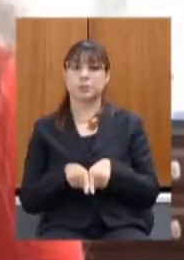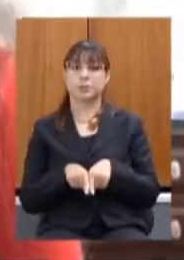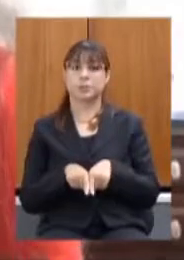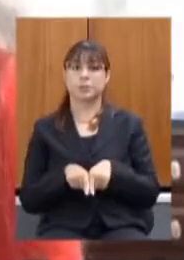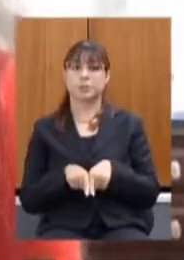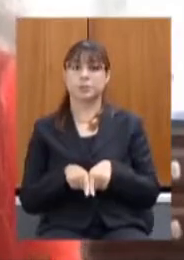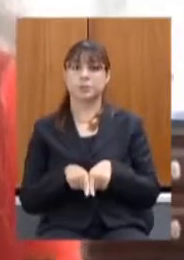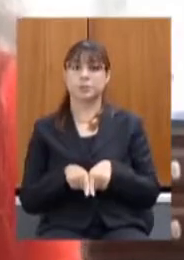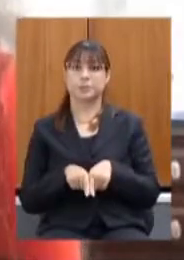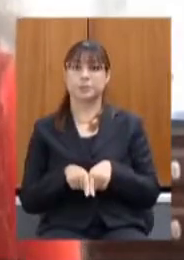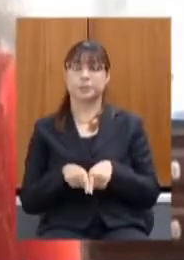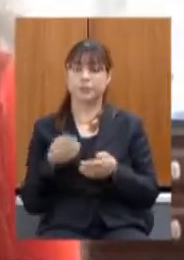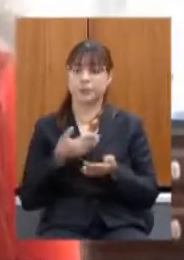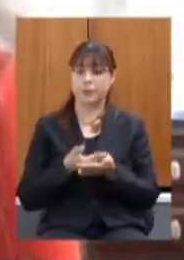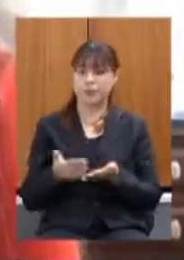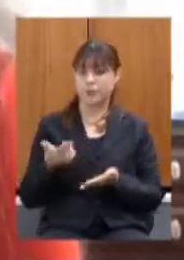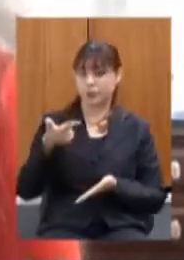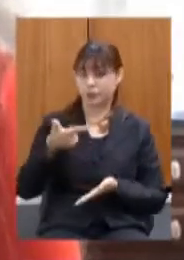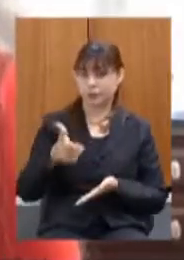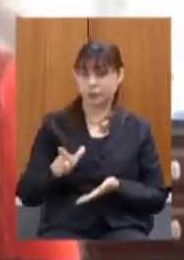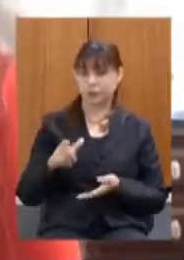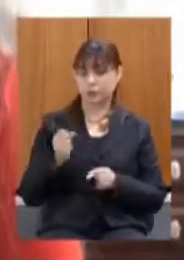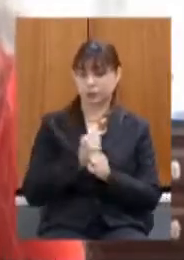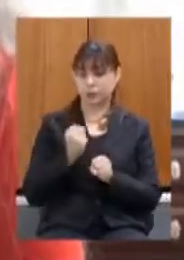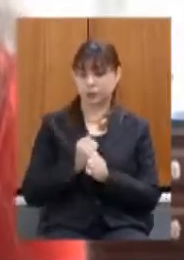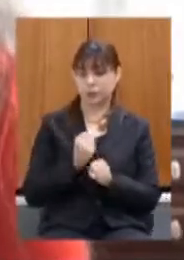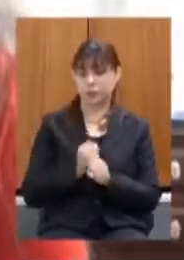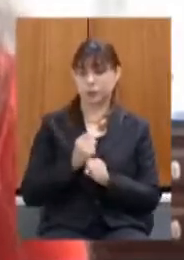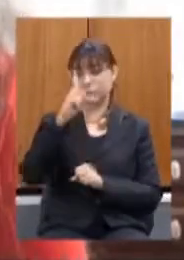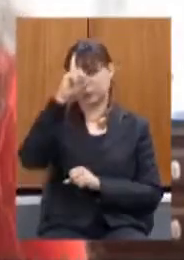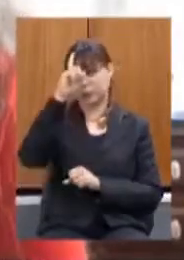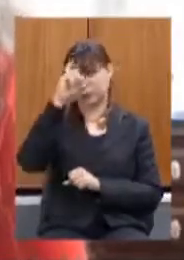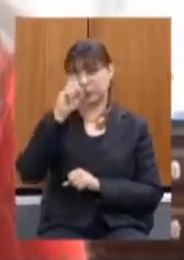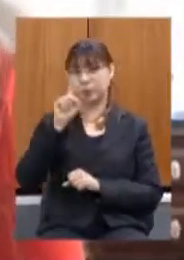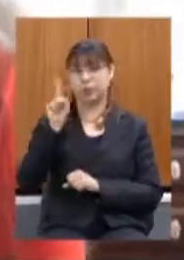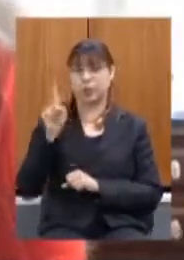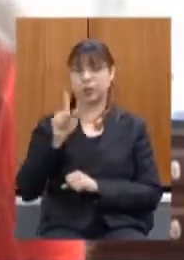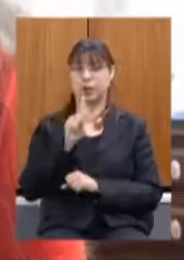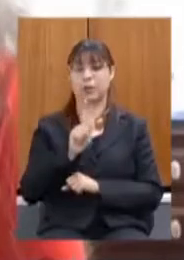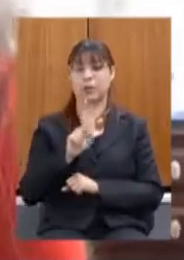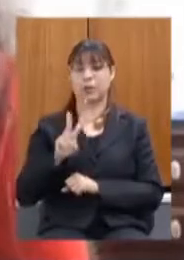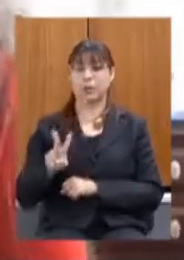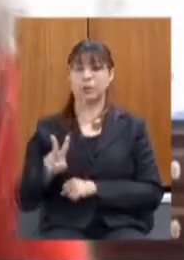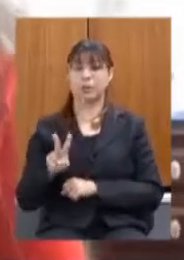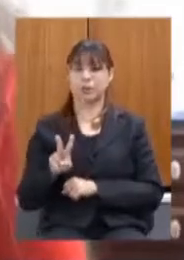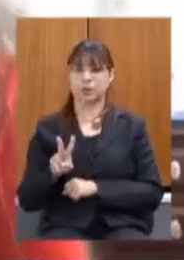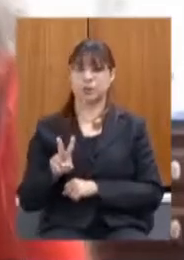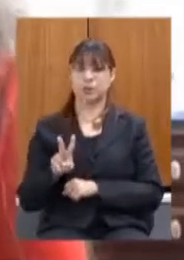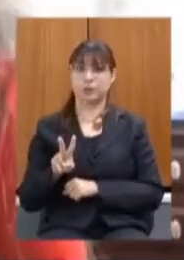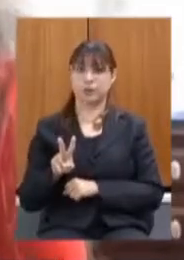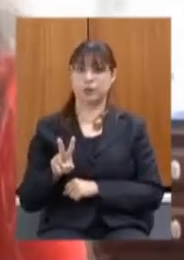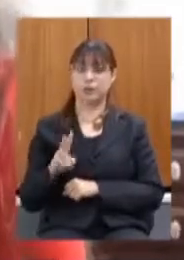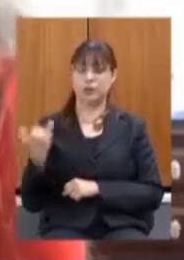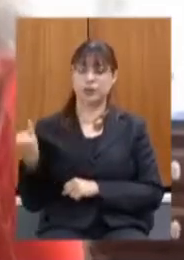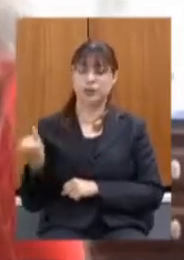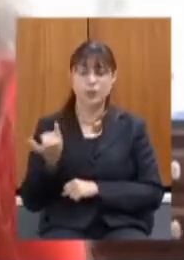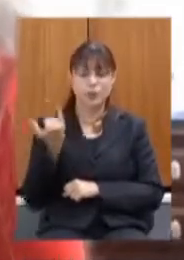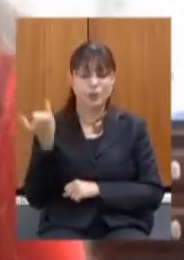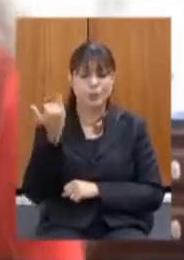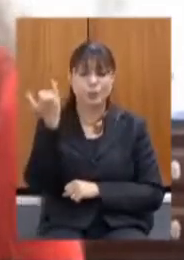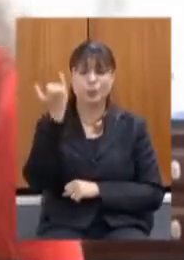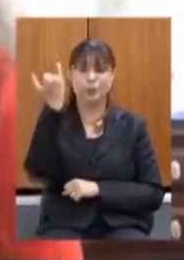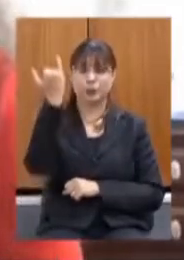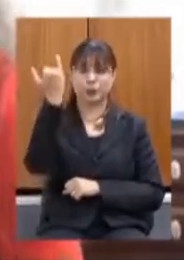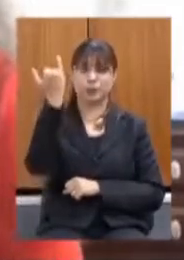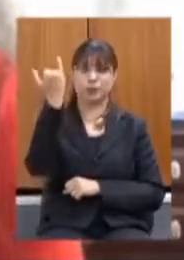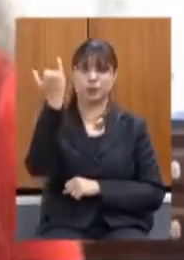o reinício das obras do nosso hospital regional em Governador Baladares que para nós é de importância fundamental e